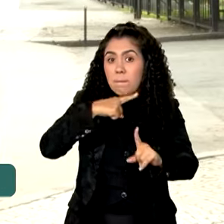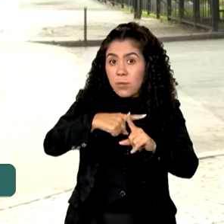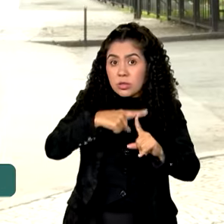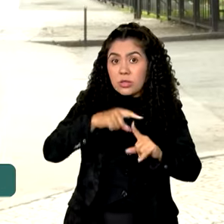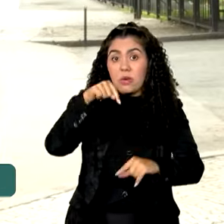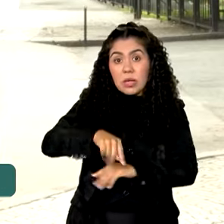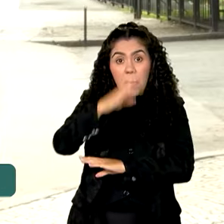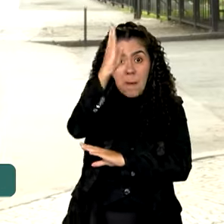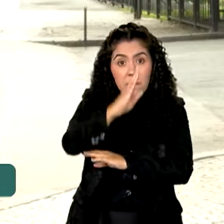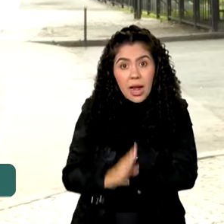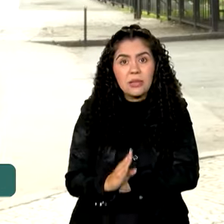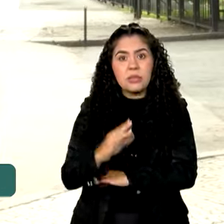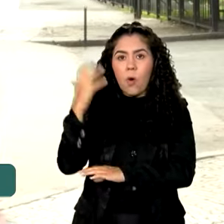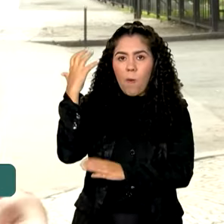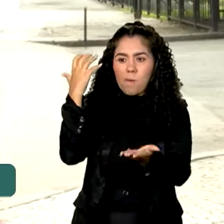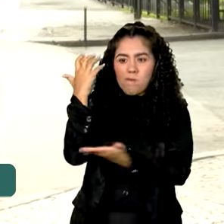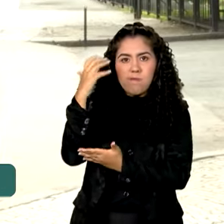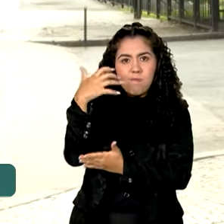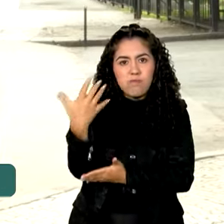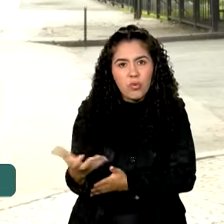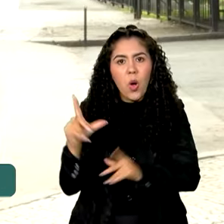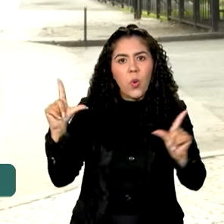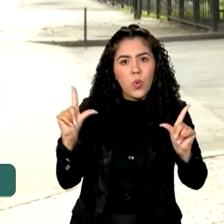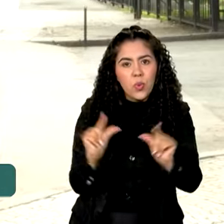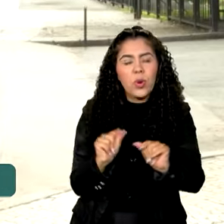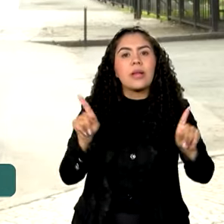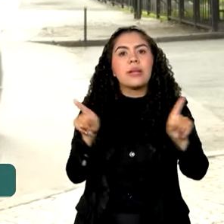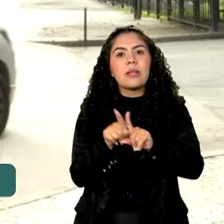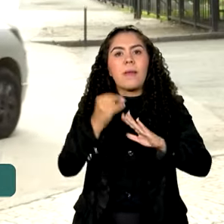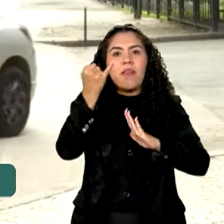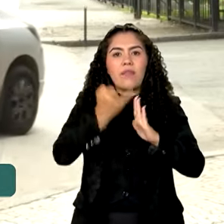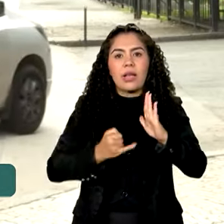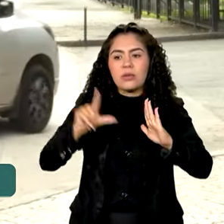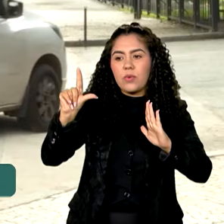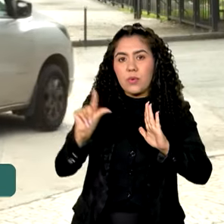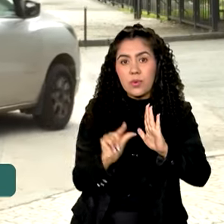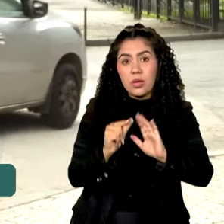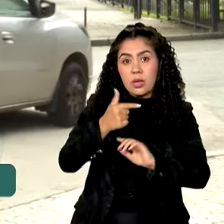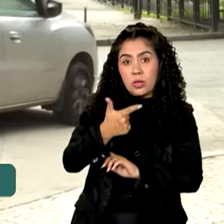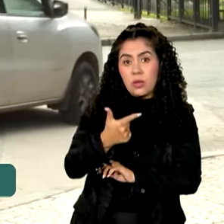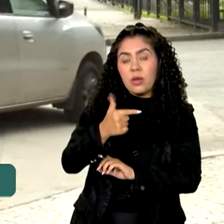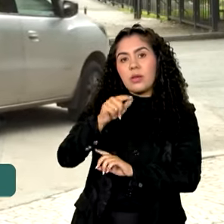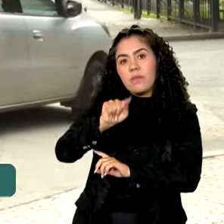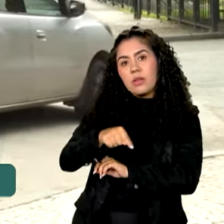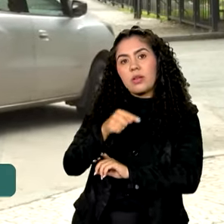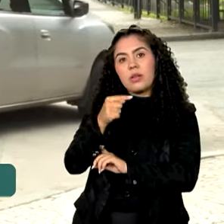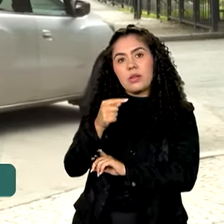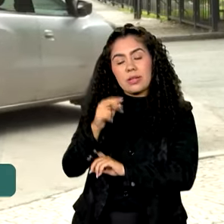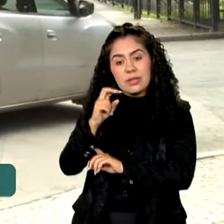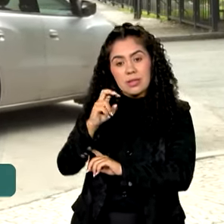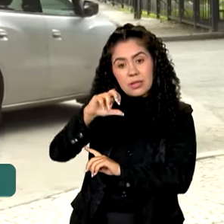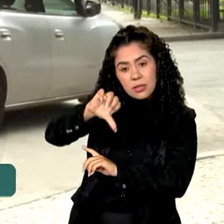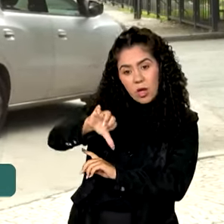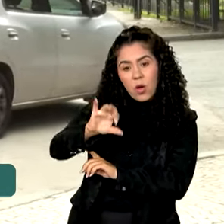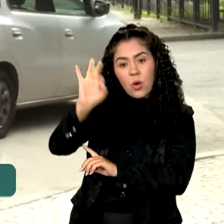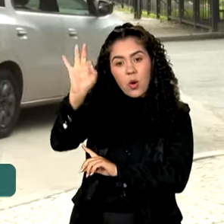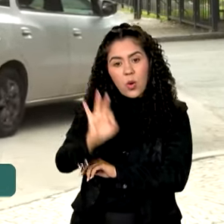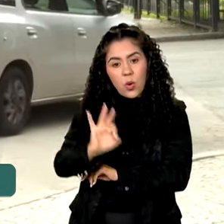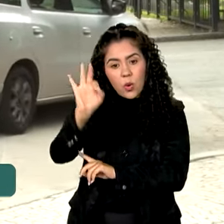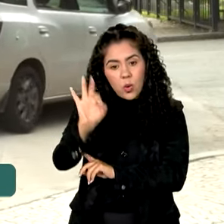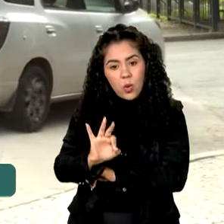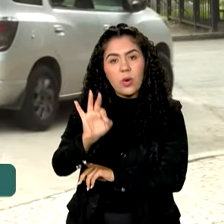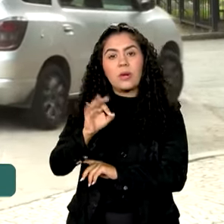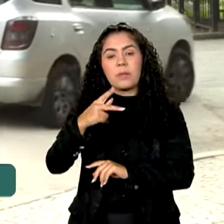Brasil e a queda da inflação, além do crescimento de 2,5%, de 2,9%